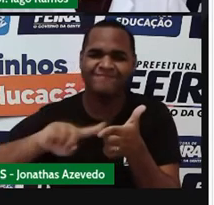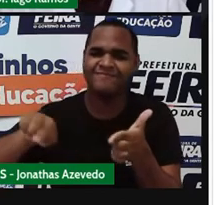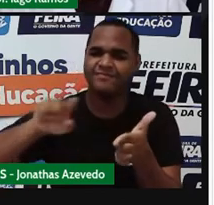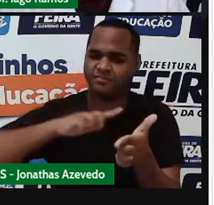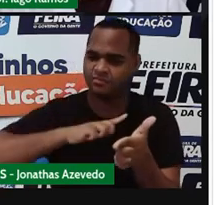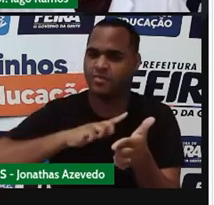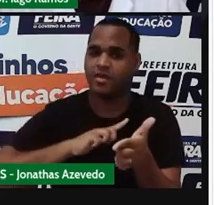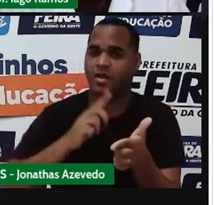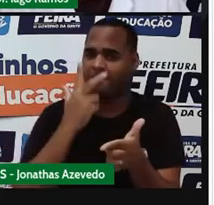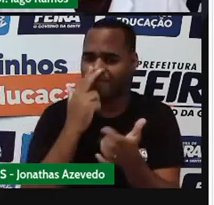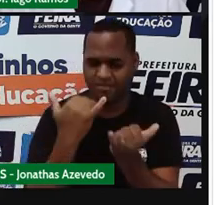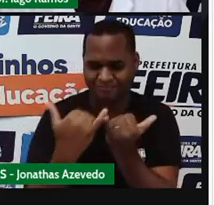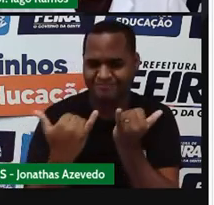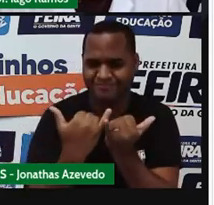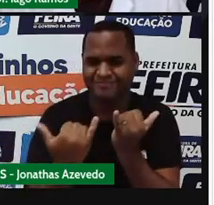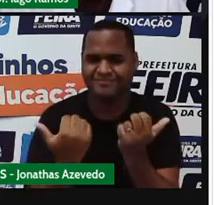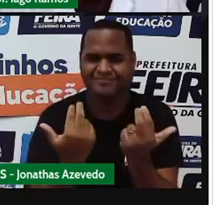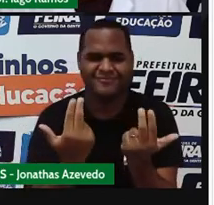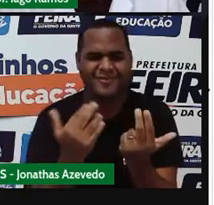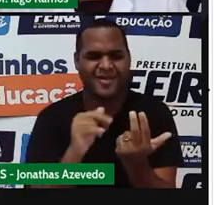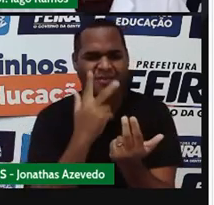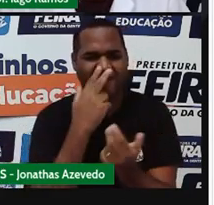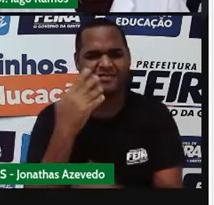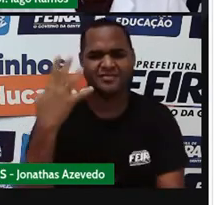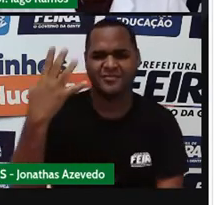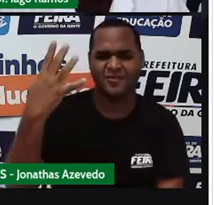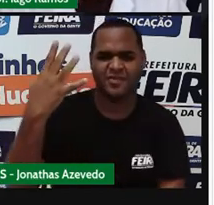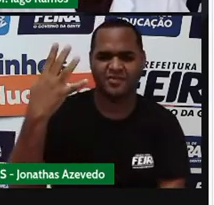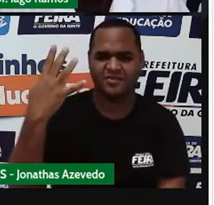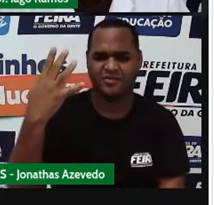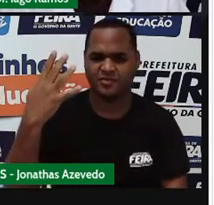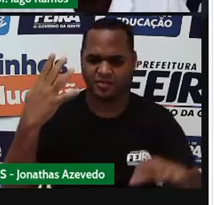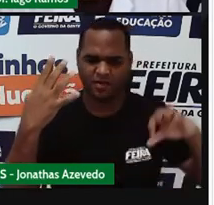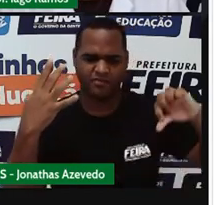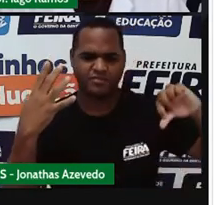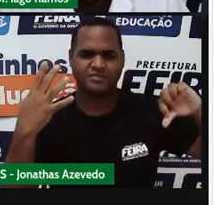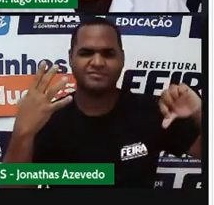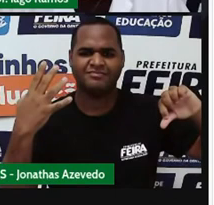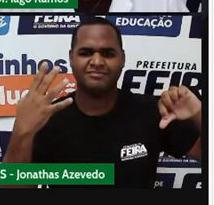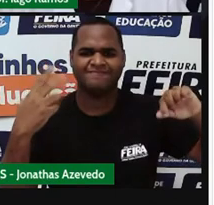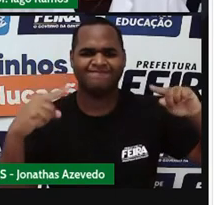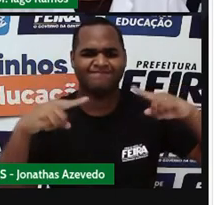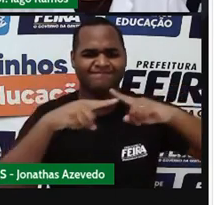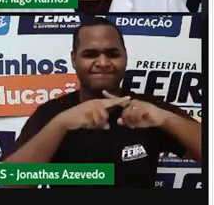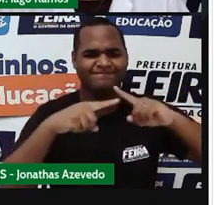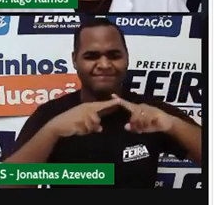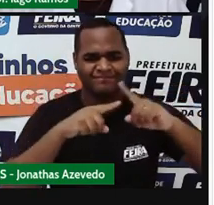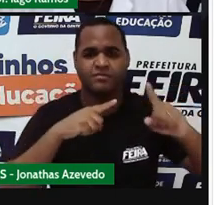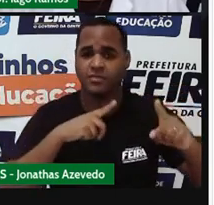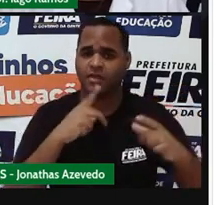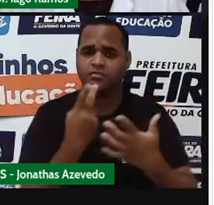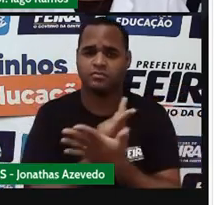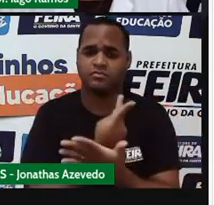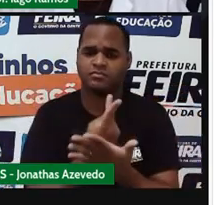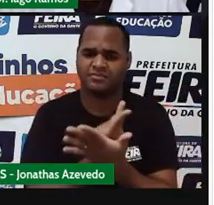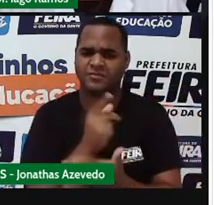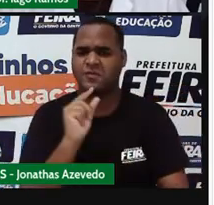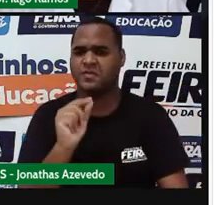Tem que dar a mesma coisa. Aqui tá dando 4 aqui tá dando 9. E aí o que é que tem de errado? é?